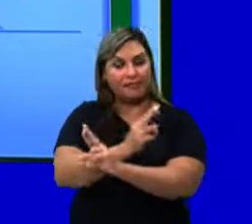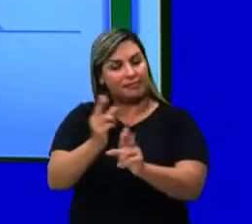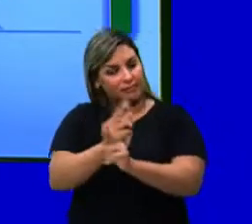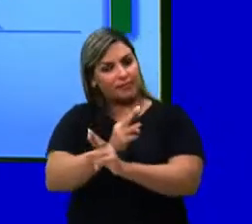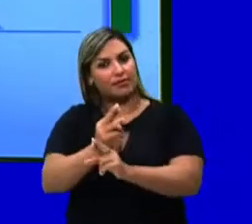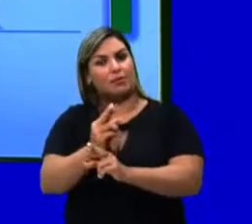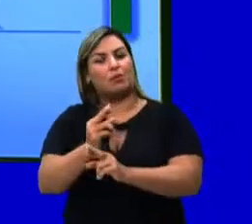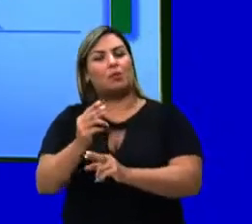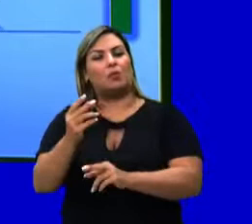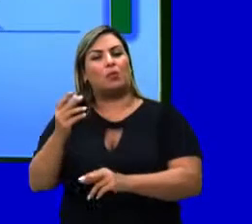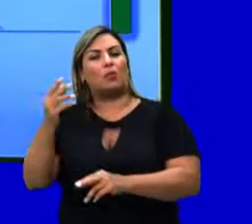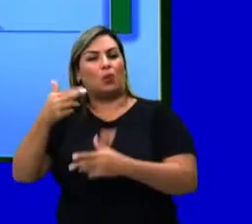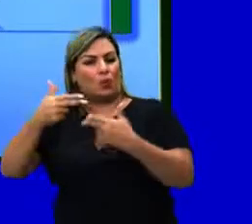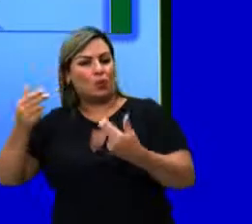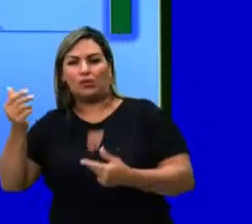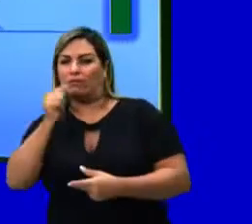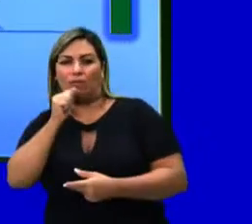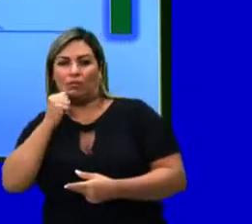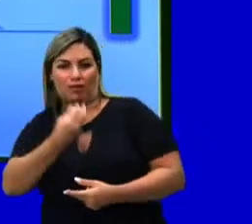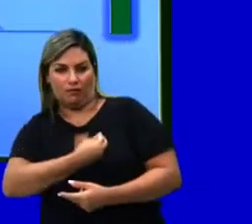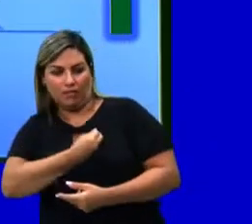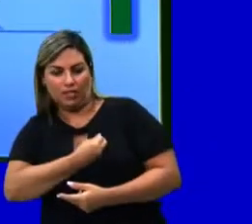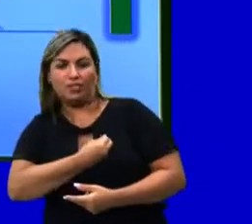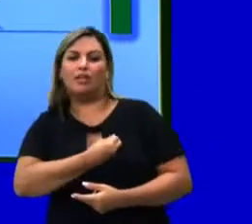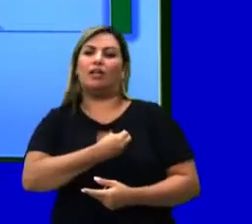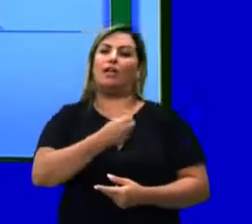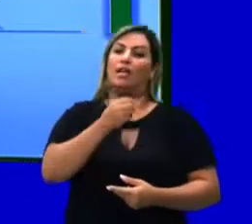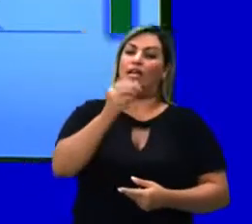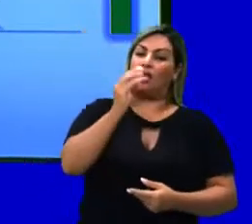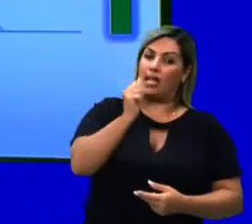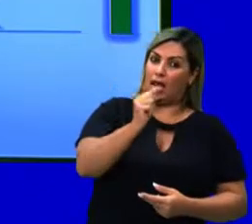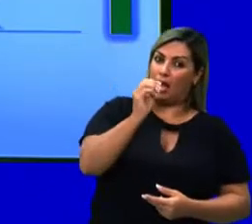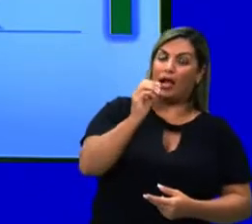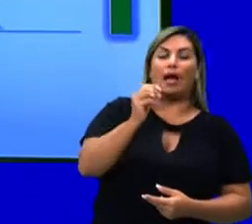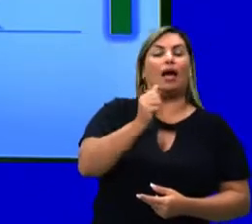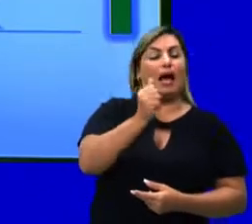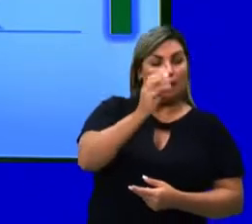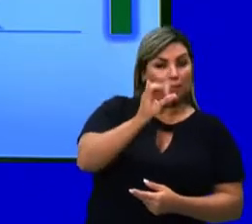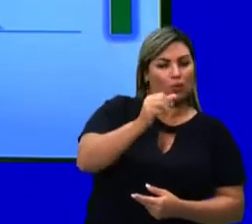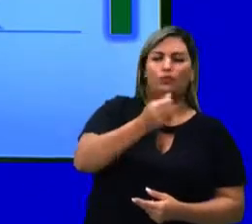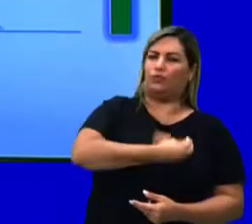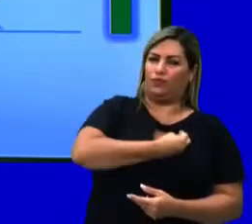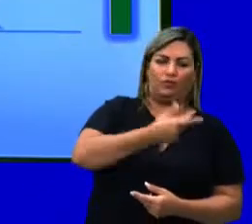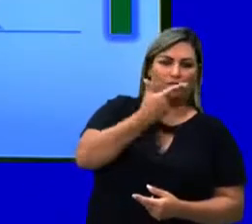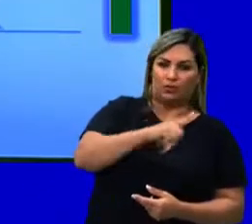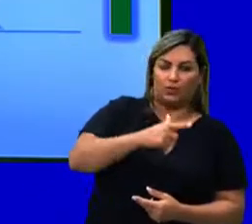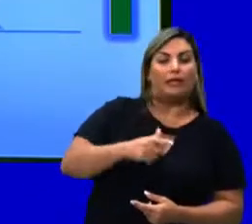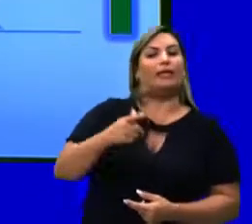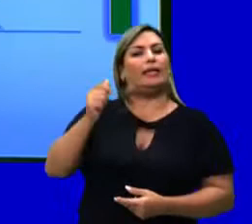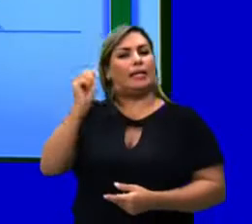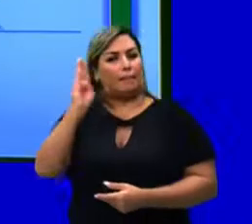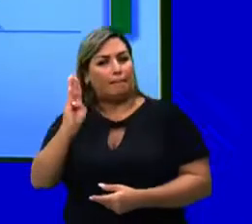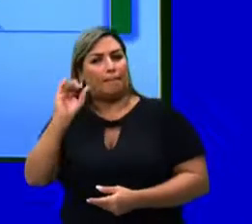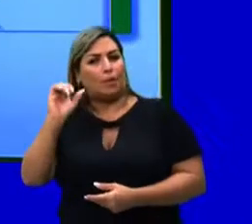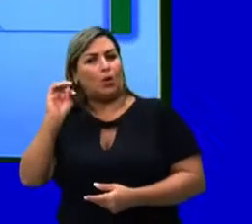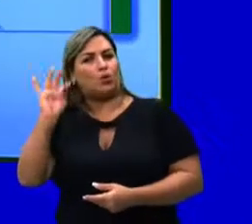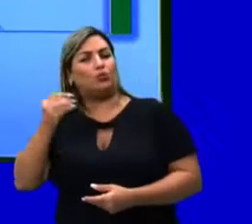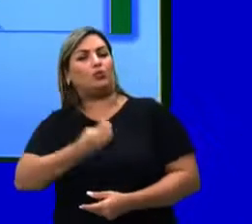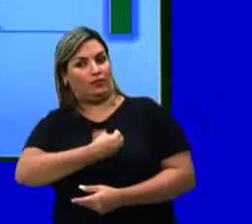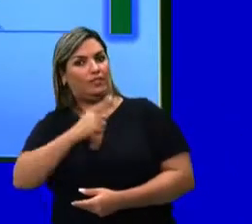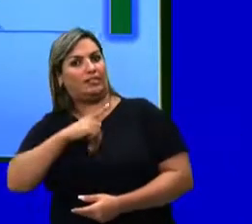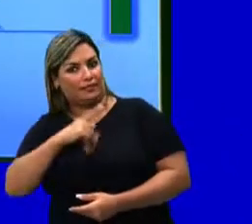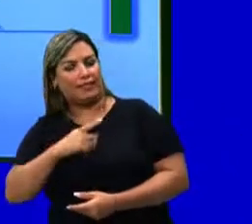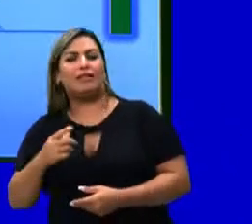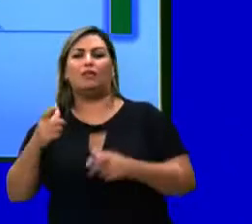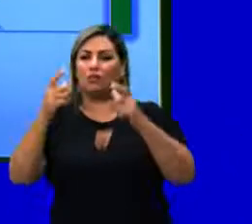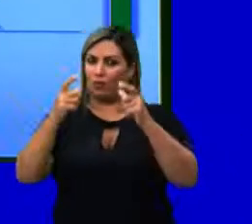bióticos e abióticos, ou não vivos do ambiente, formando um sistema estável. E por